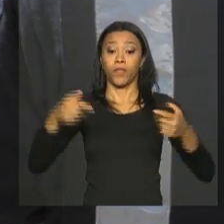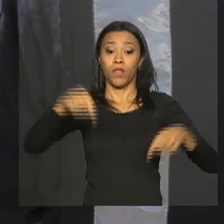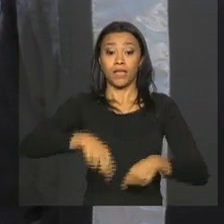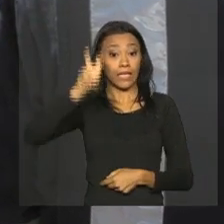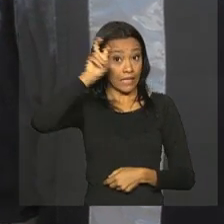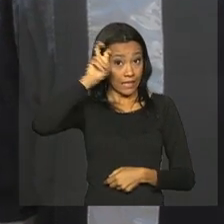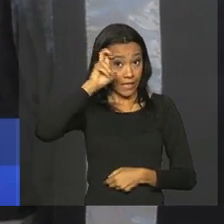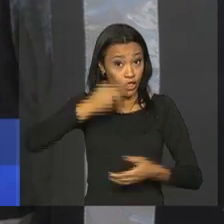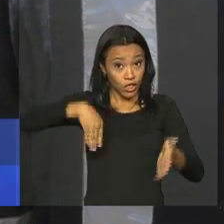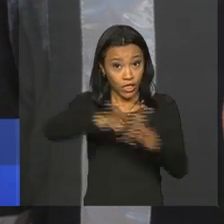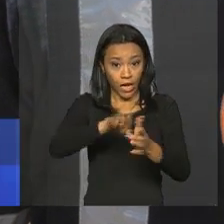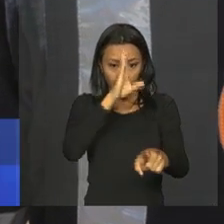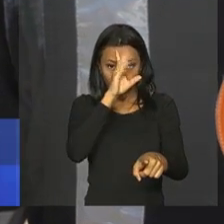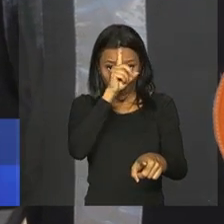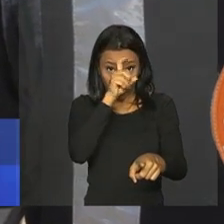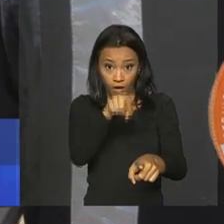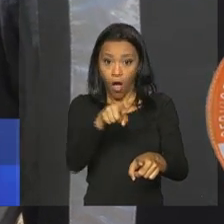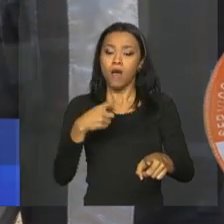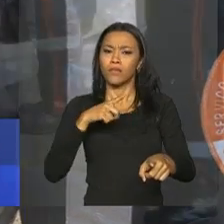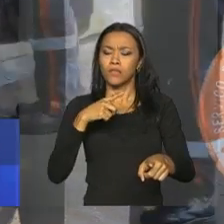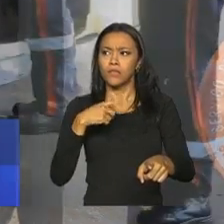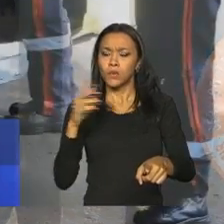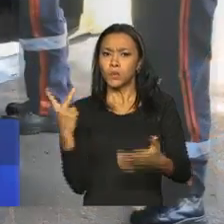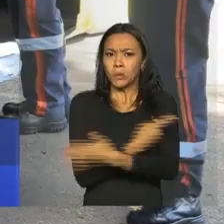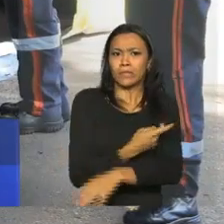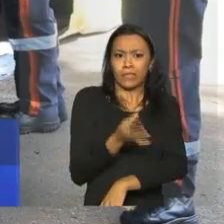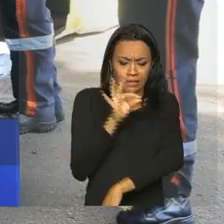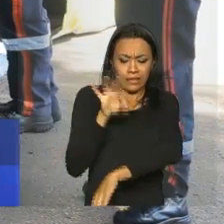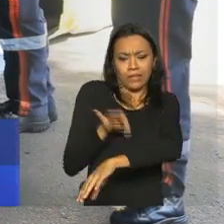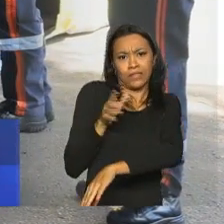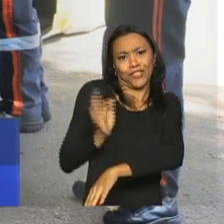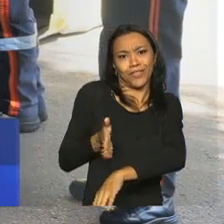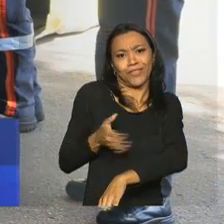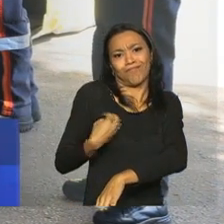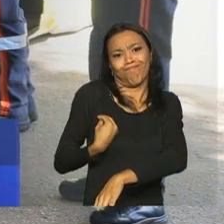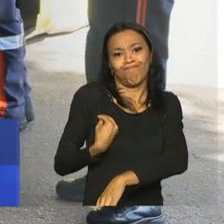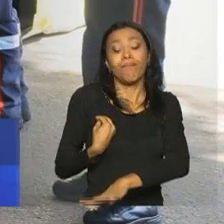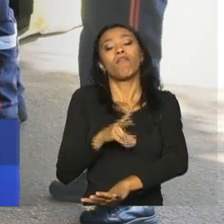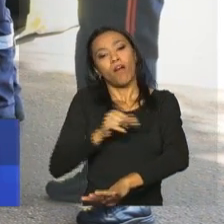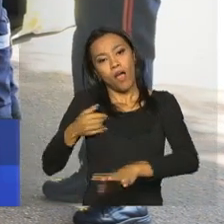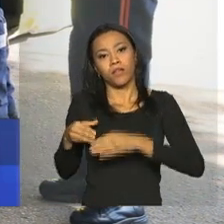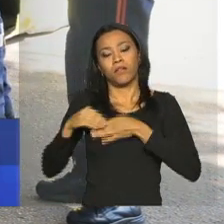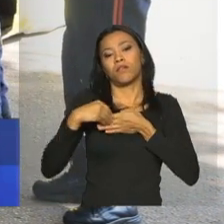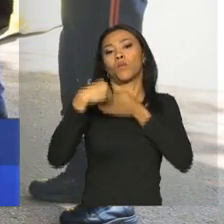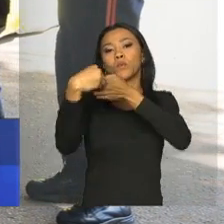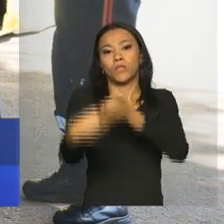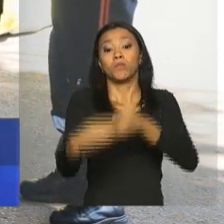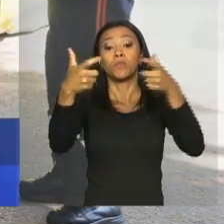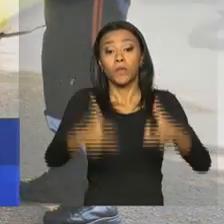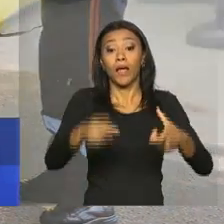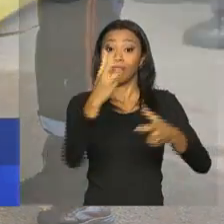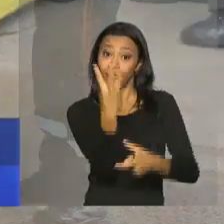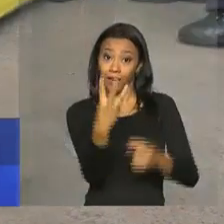-feira, quem chegar à emergência com suspeita de ter sido picado pelo Aedes aegypti, será encaminhado à unidade de atenção a dengue, composta